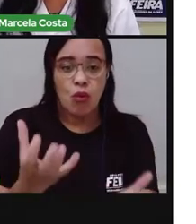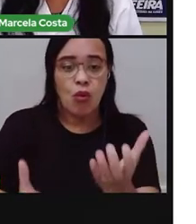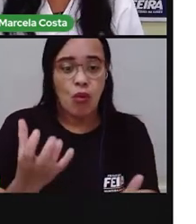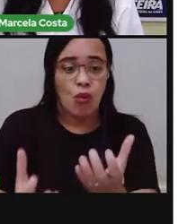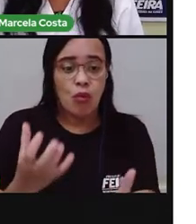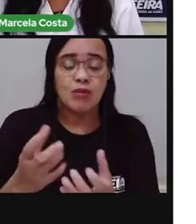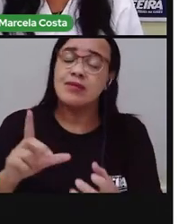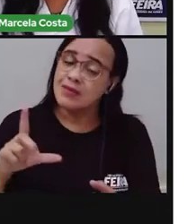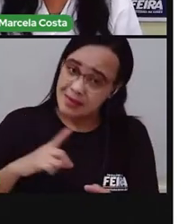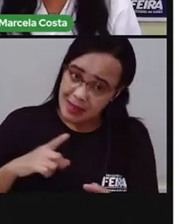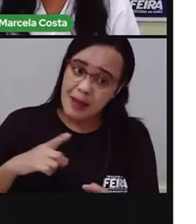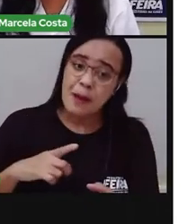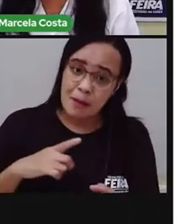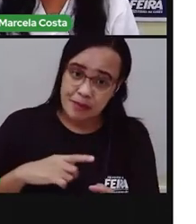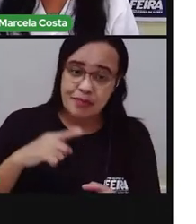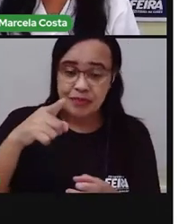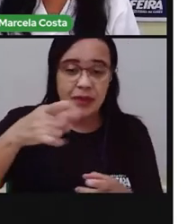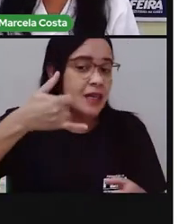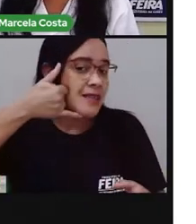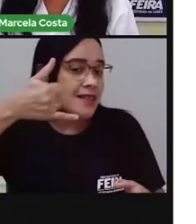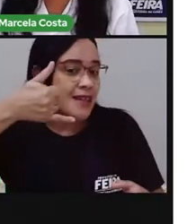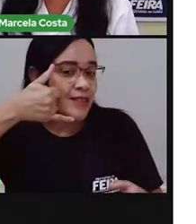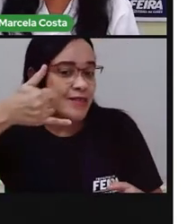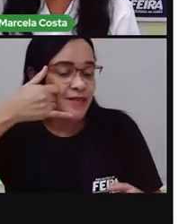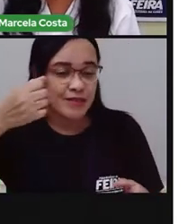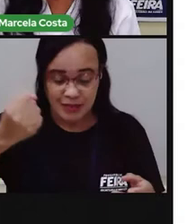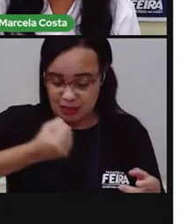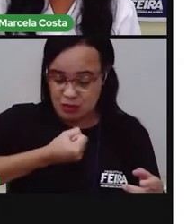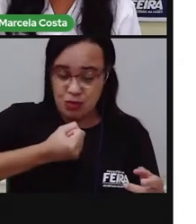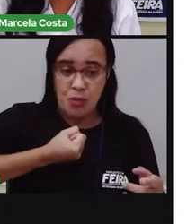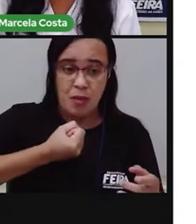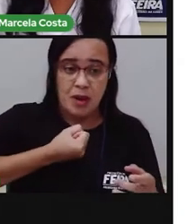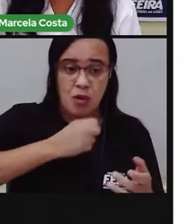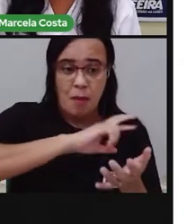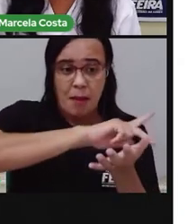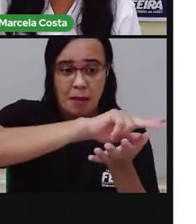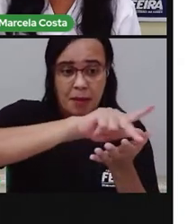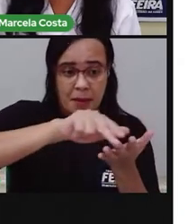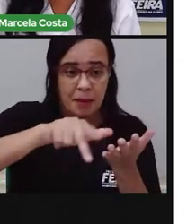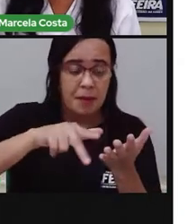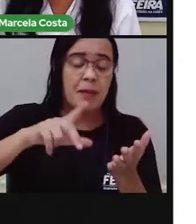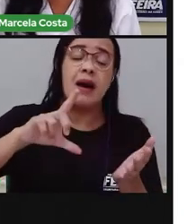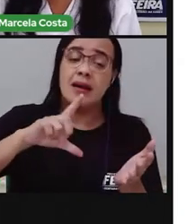Telefones de serviços de emergência em caso de algum acidente doméstico.